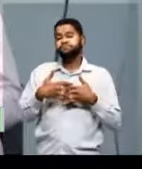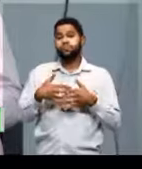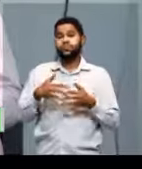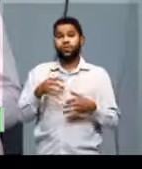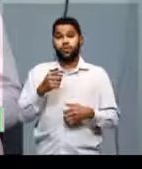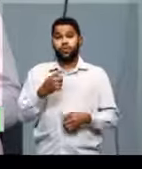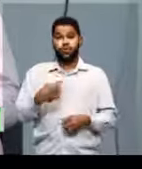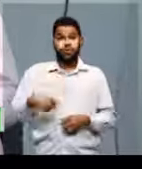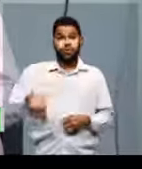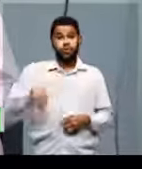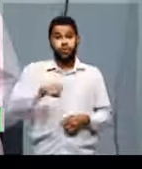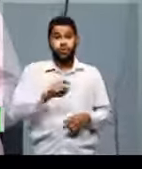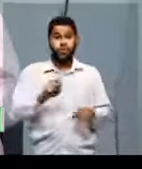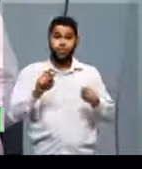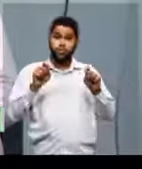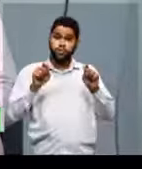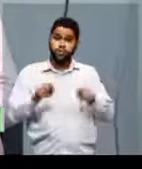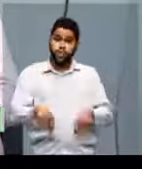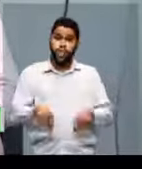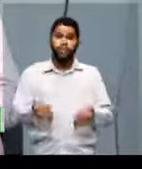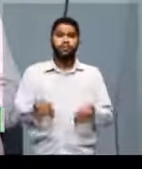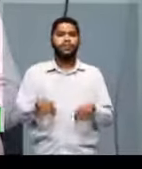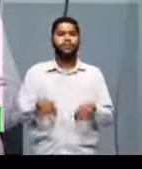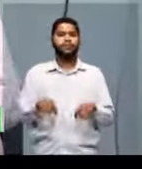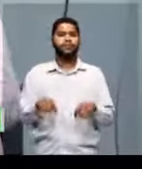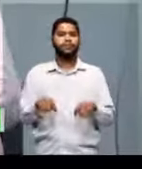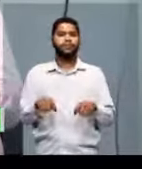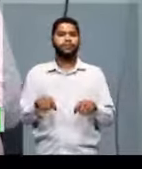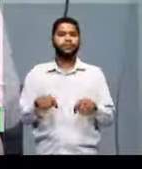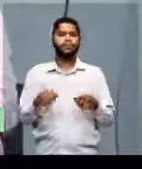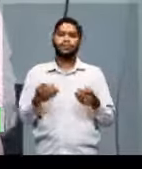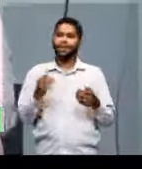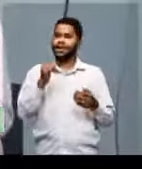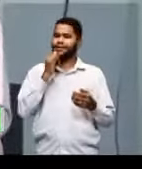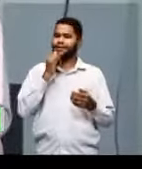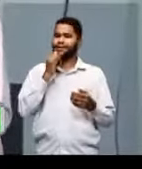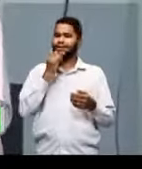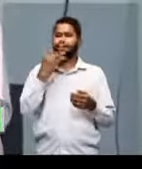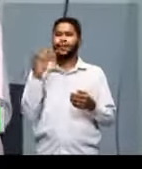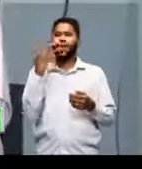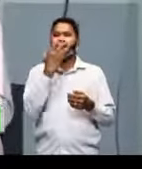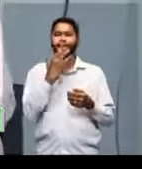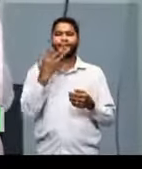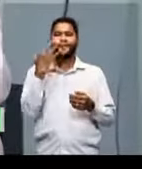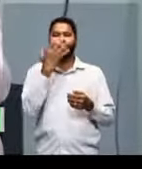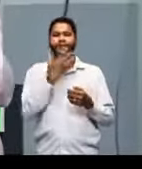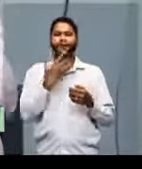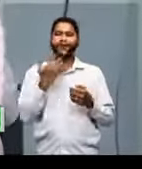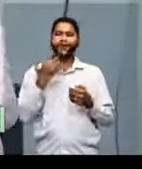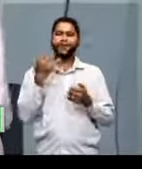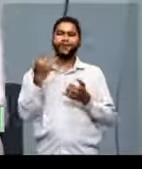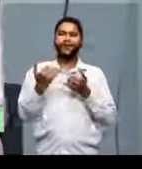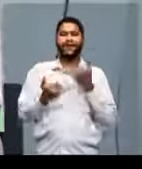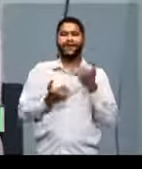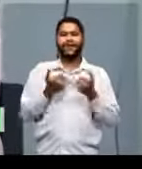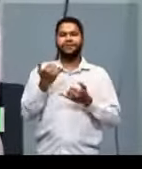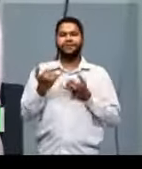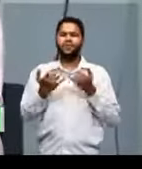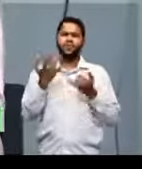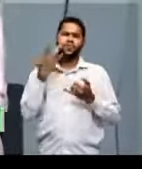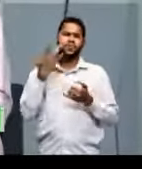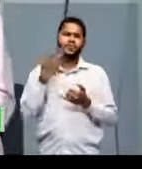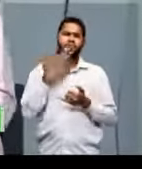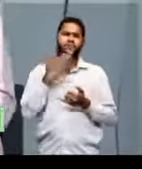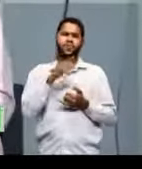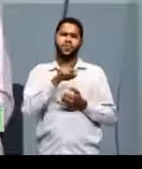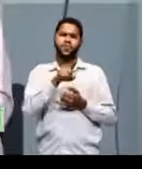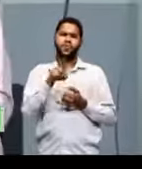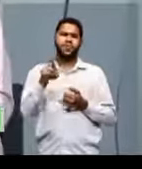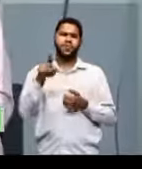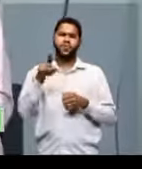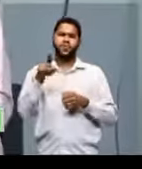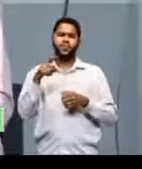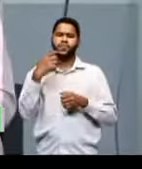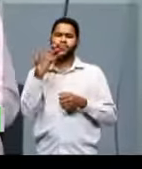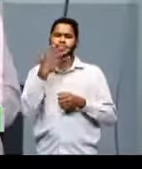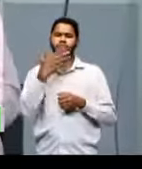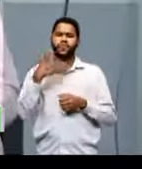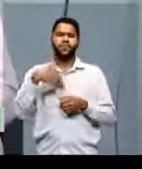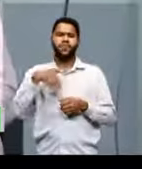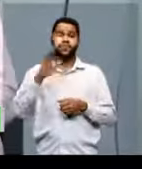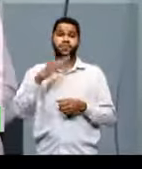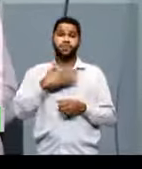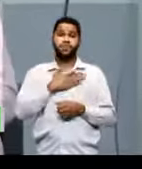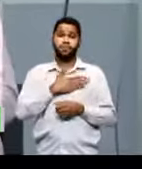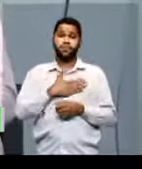nós podemos nos divertir com aquela música que apreciamos. Eu não sei qual é o estilo de música que você mais gosta,